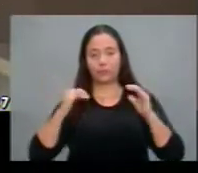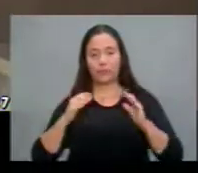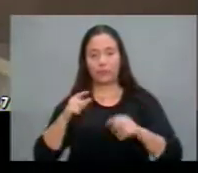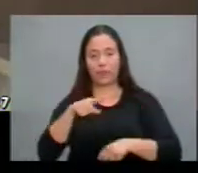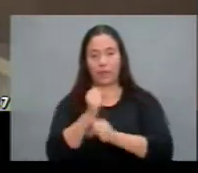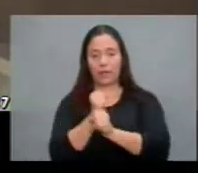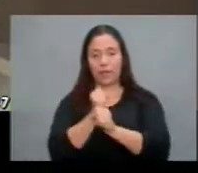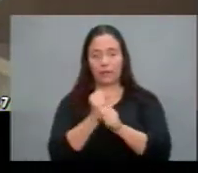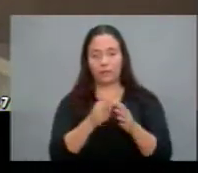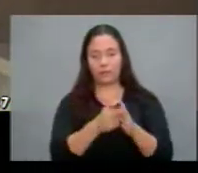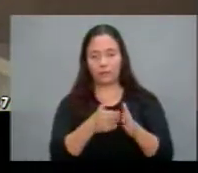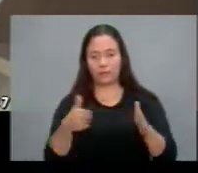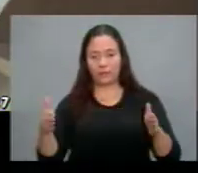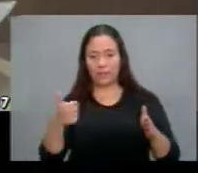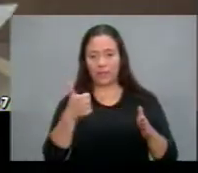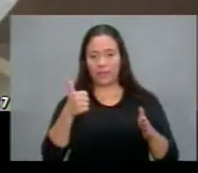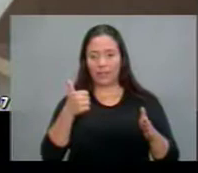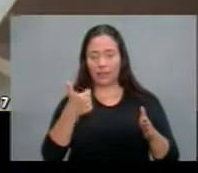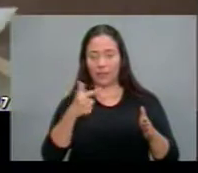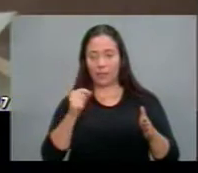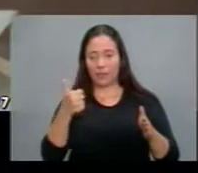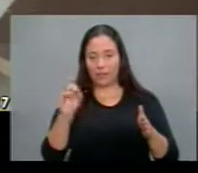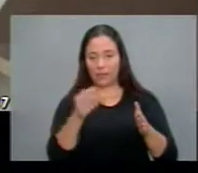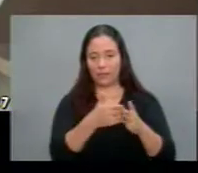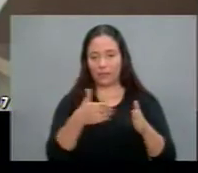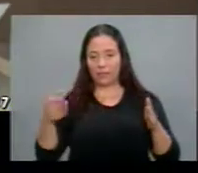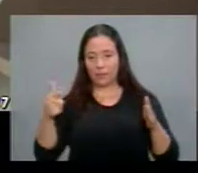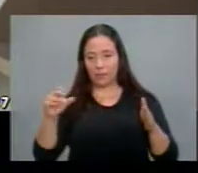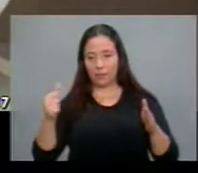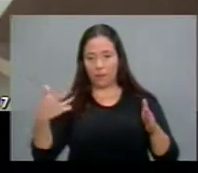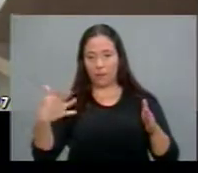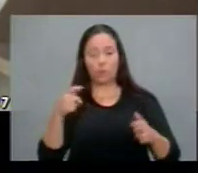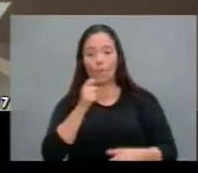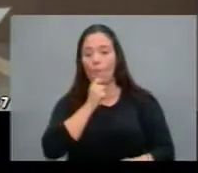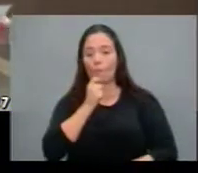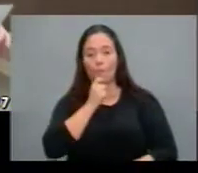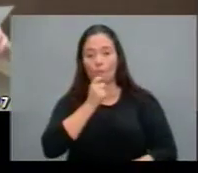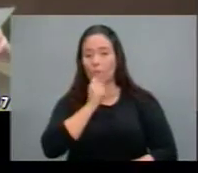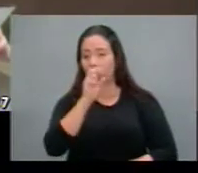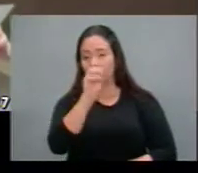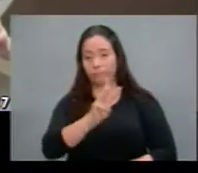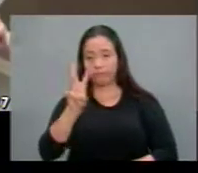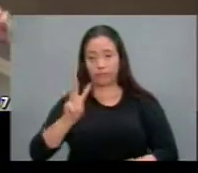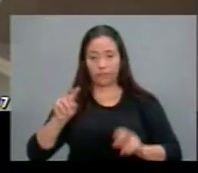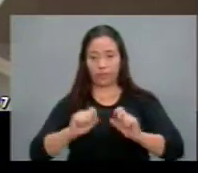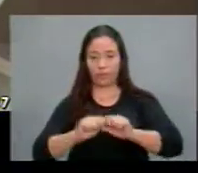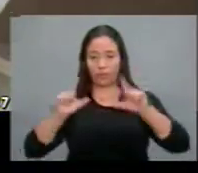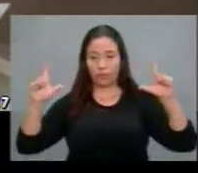todos estes anos não estão no portal da transparência.